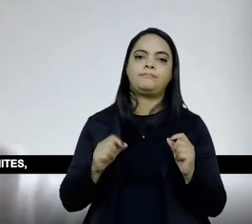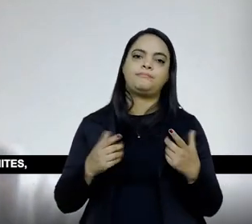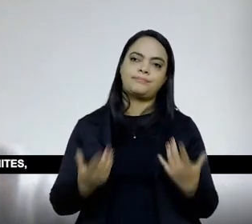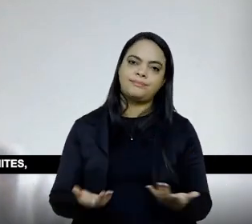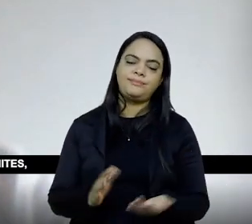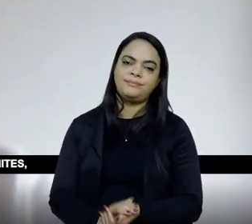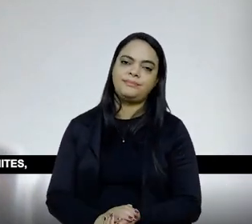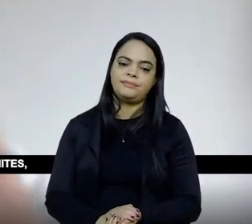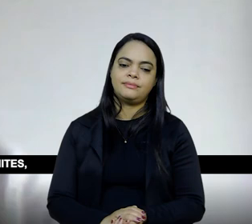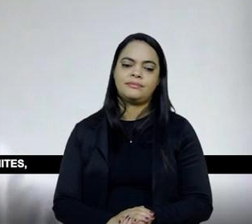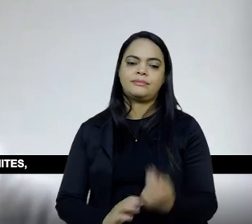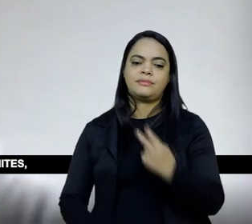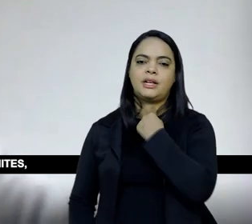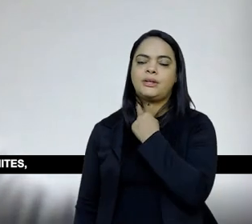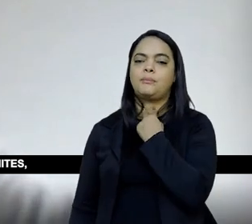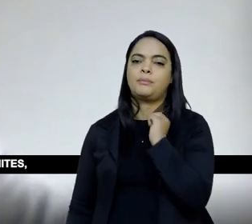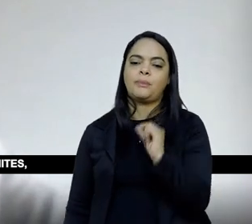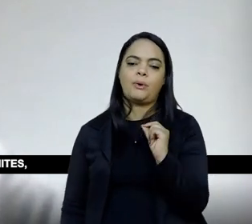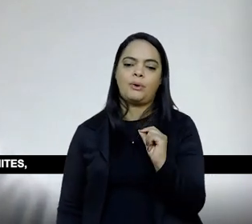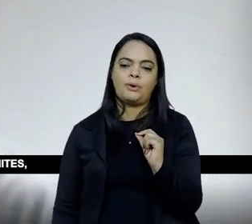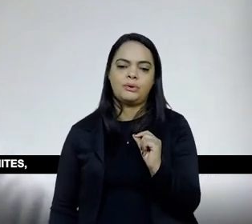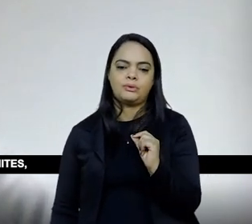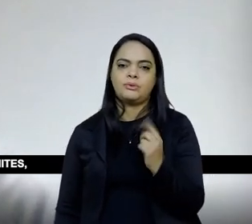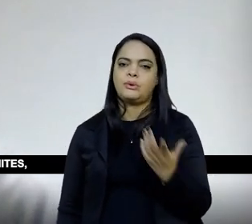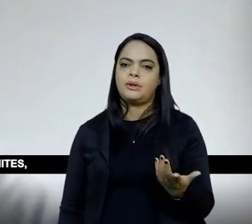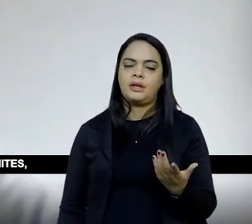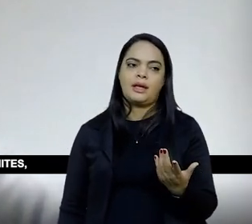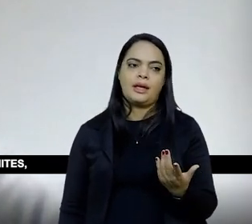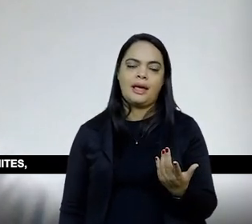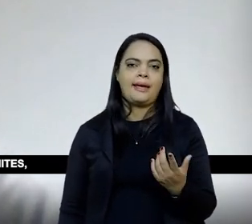a gente não devia abrir mão de ficcionar o portal, né?